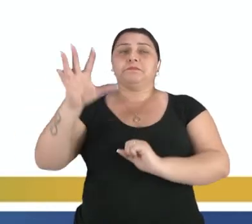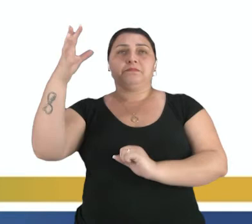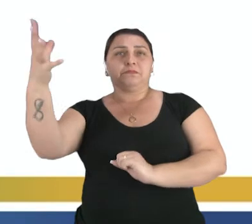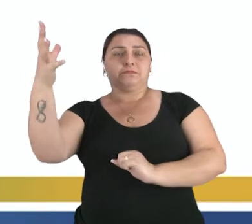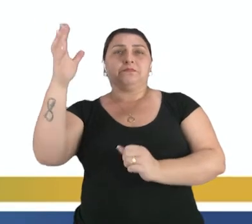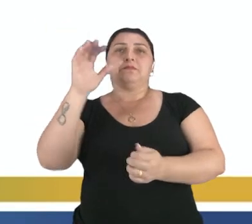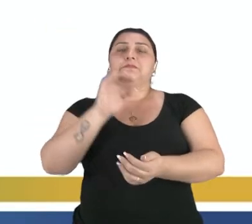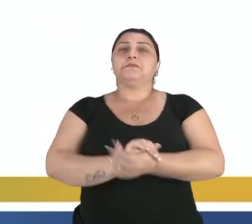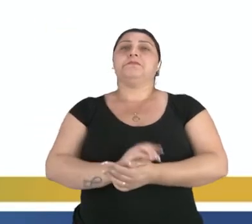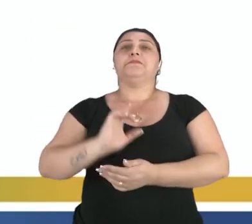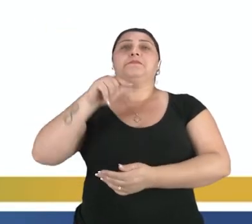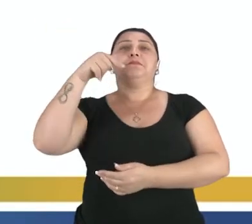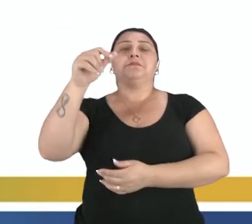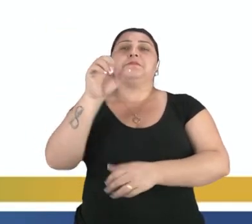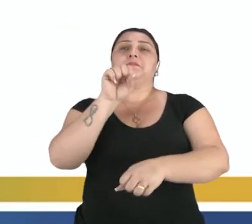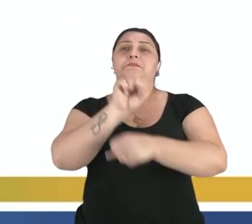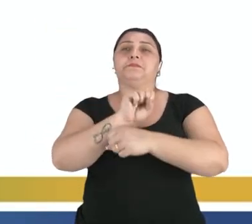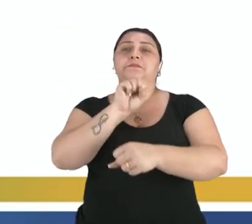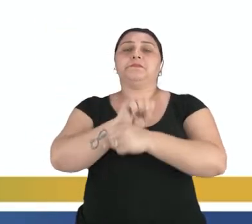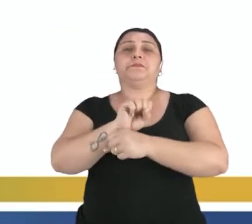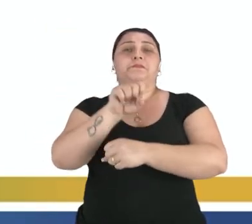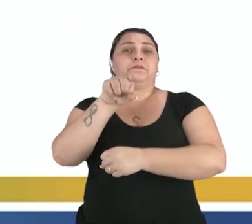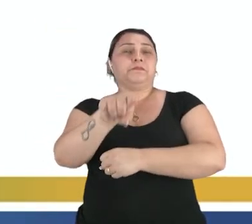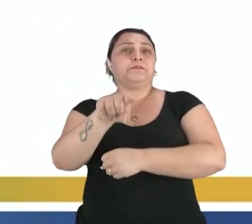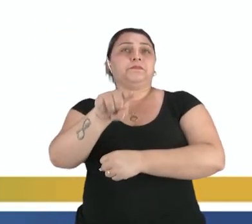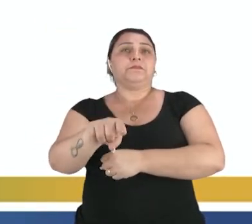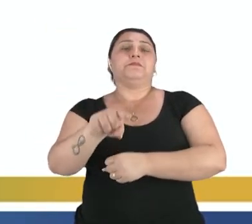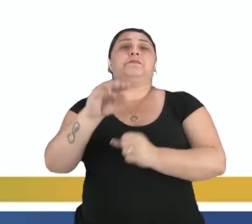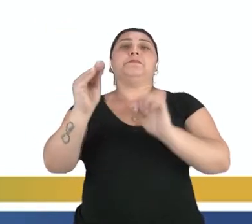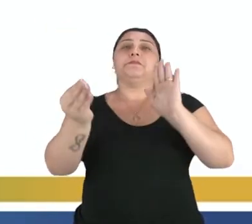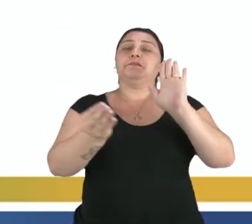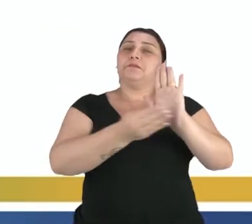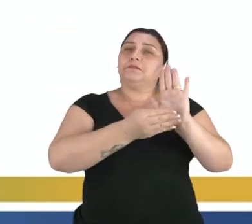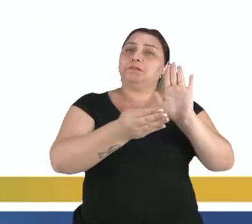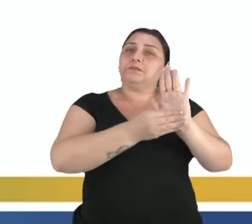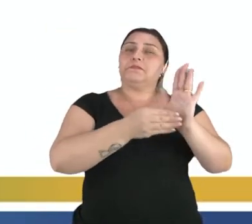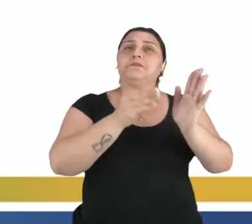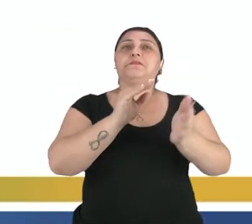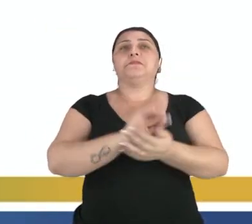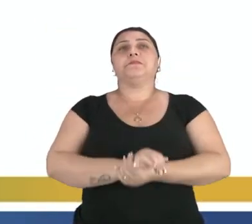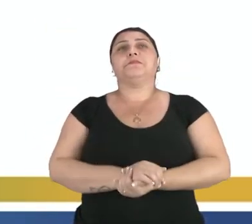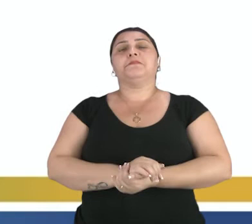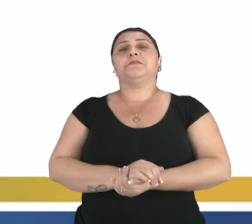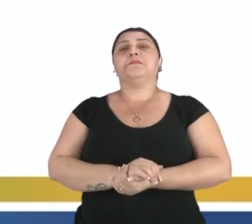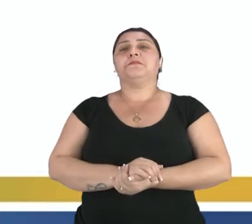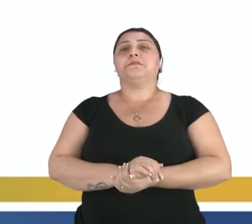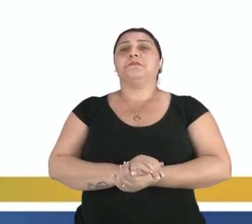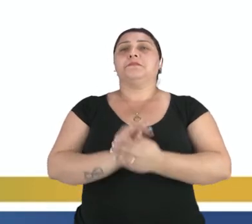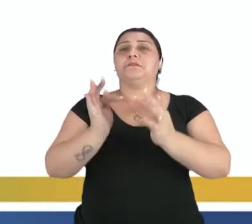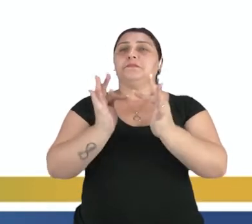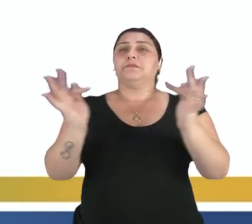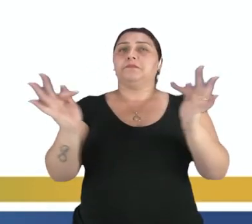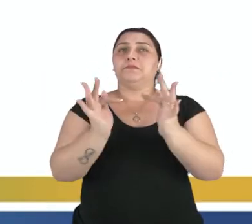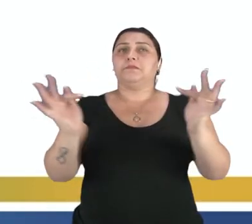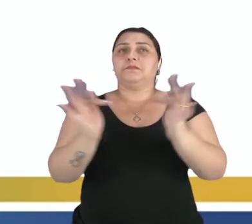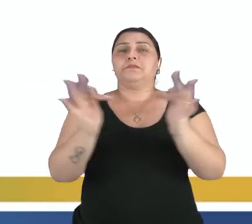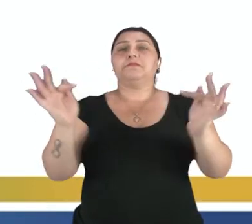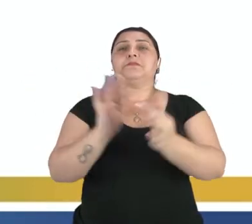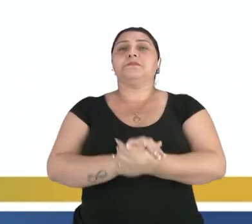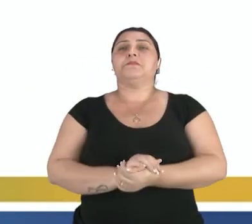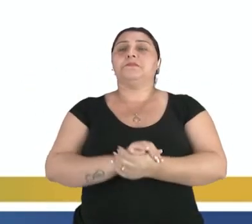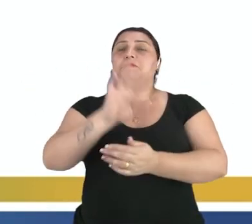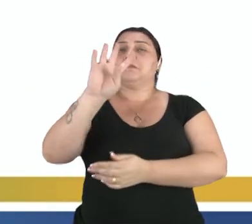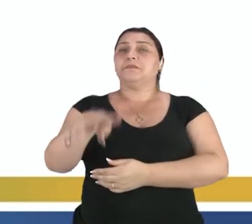para outros intervalos que você colocar para essa função nessa tabela.